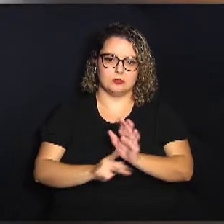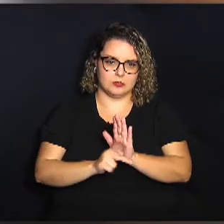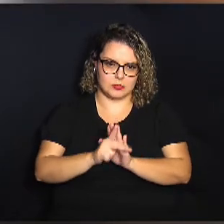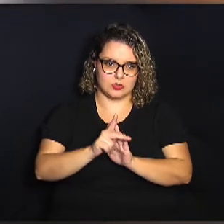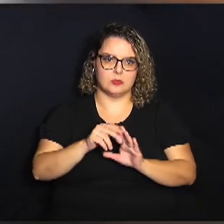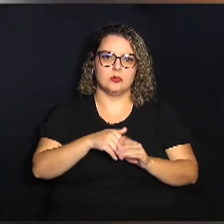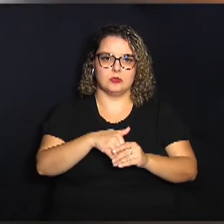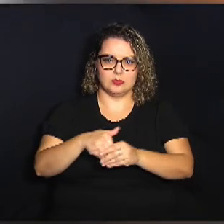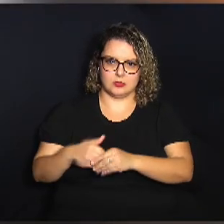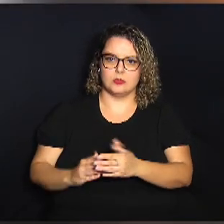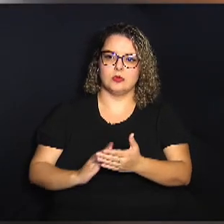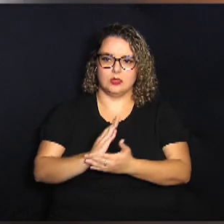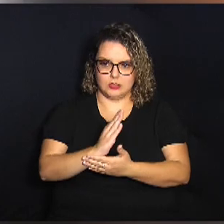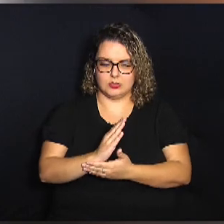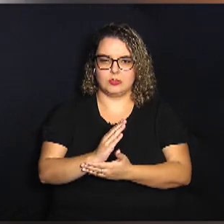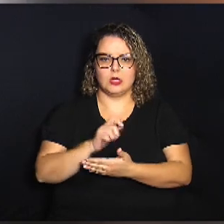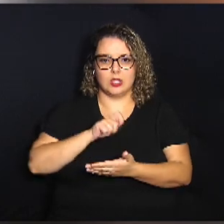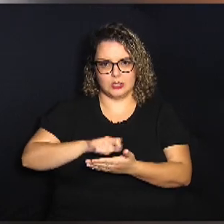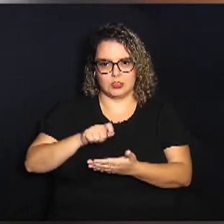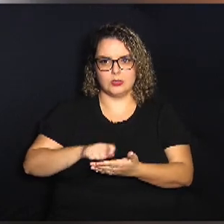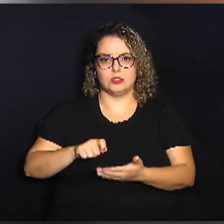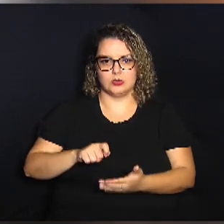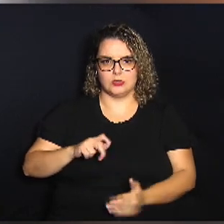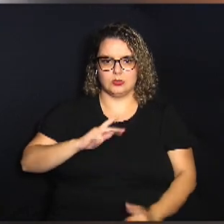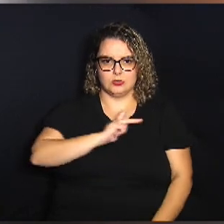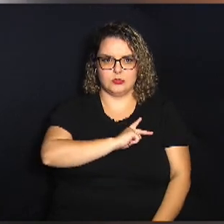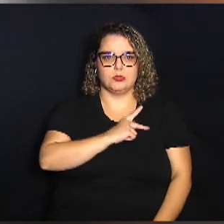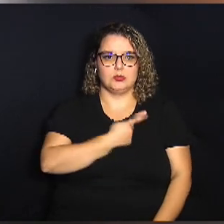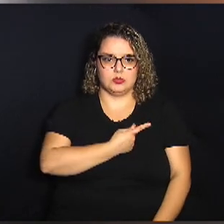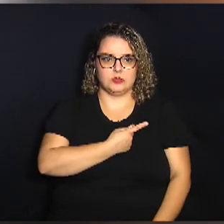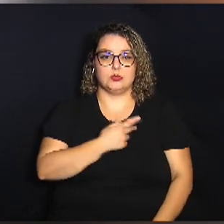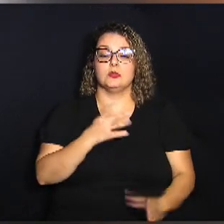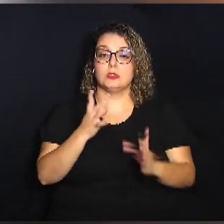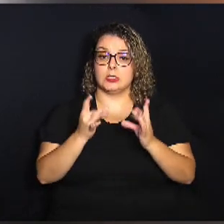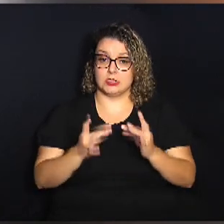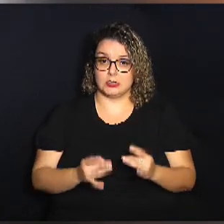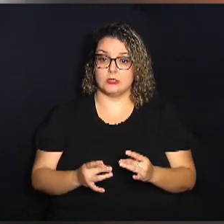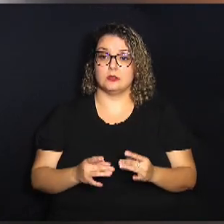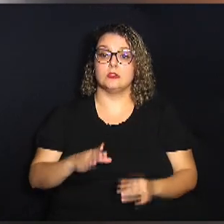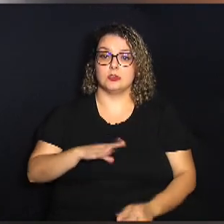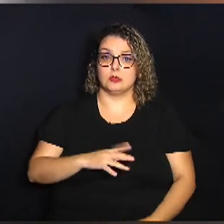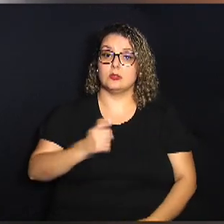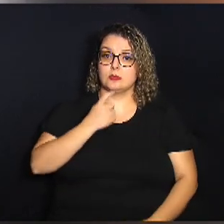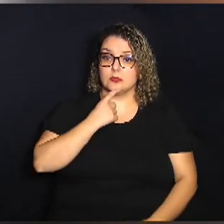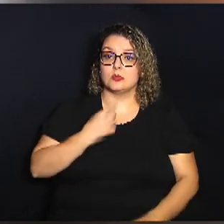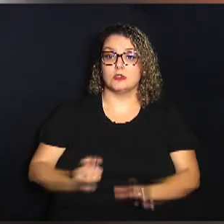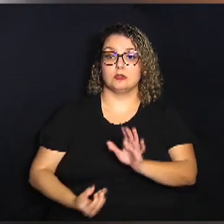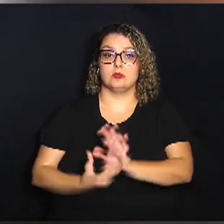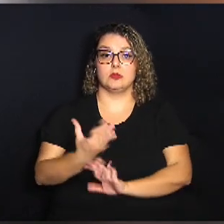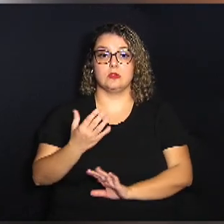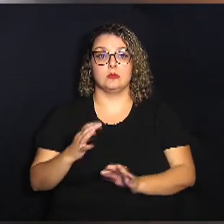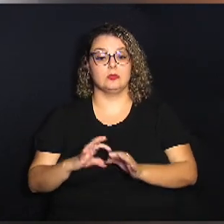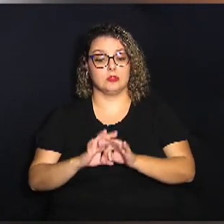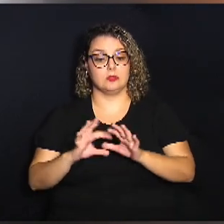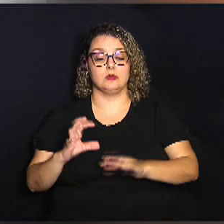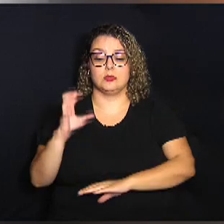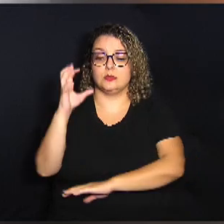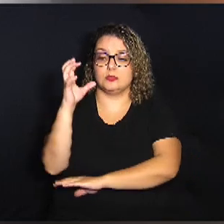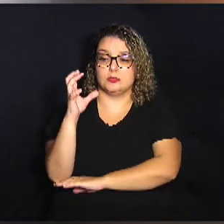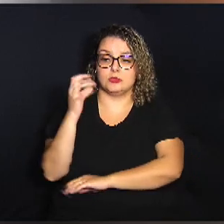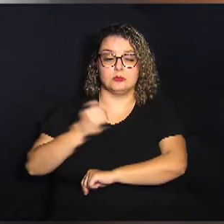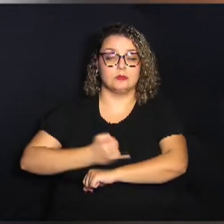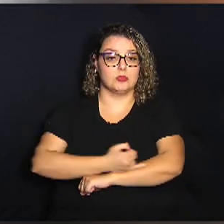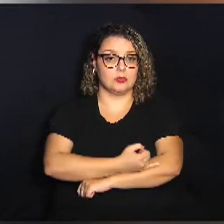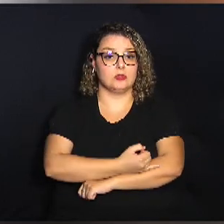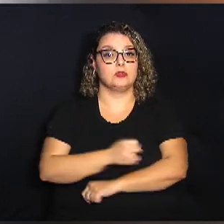foi votado e aprovado é de autoria do vereador Paulo Haddad que disciplina em Campinas a instalação e o licenciamento de infraestrutura de